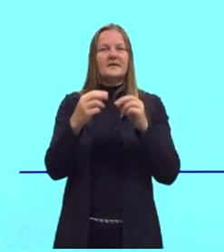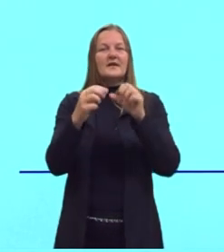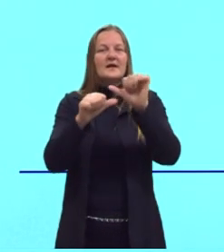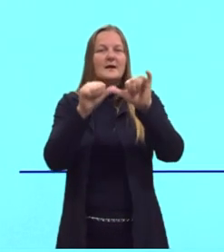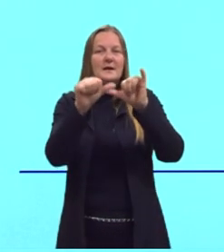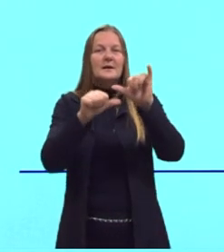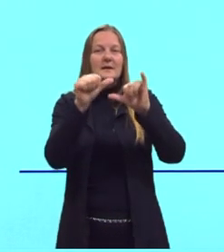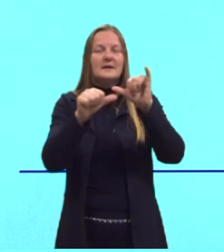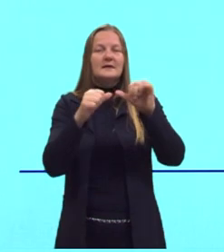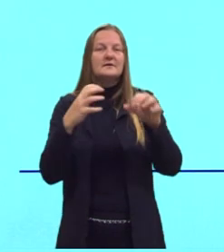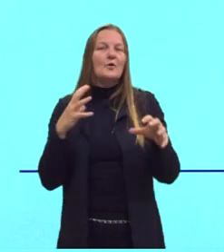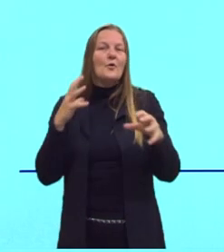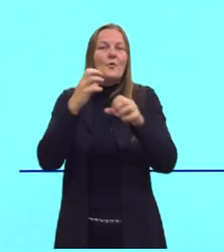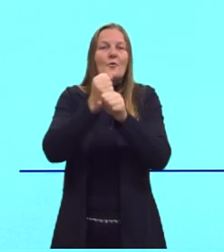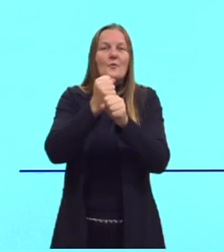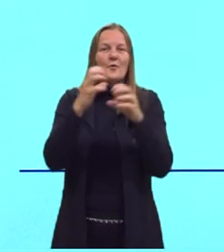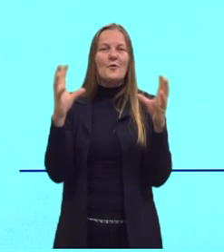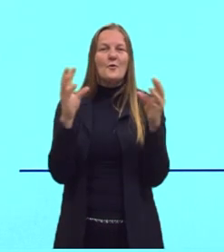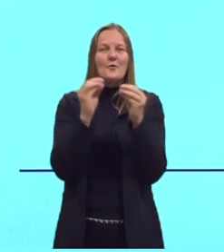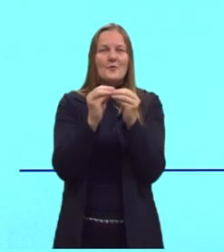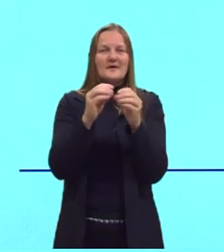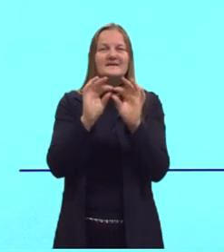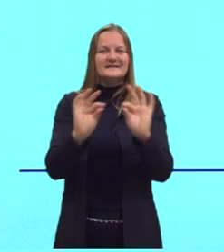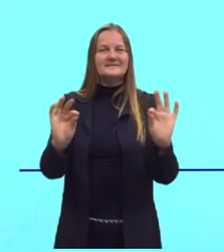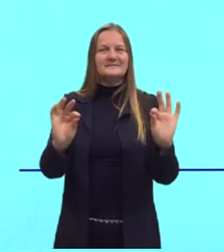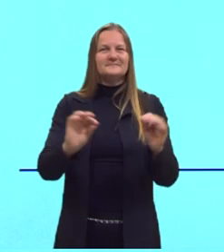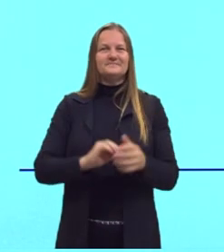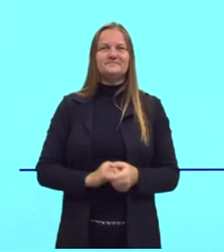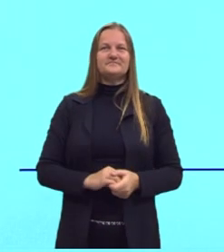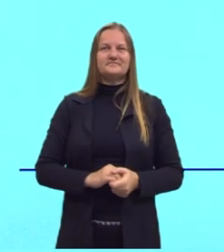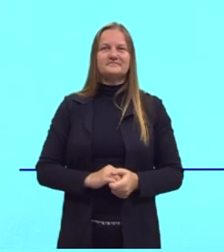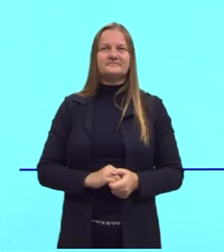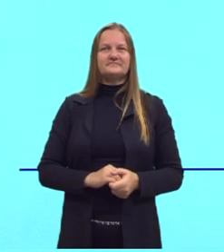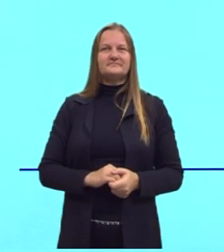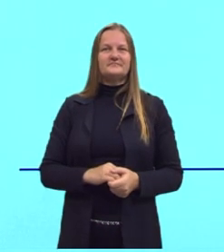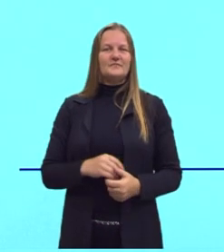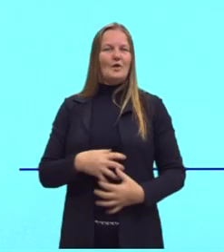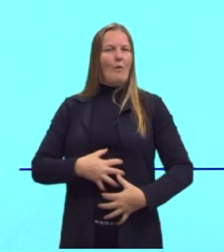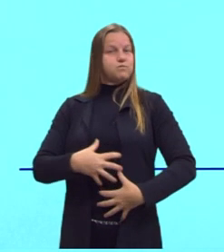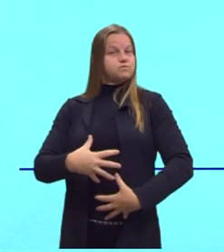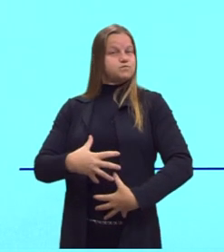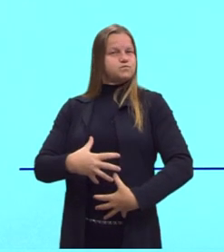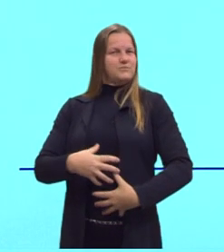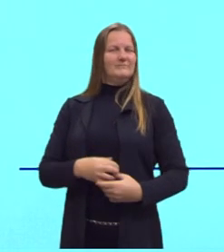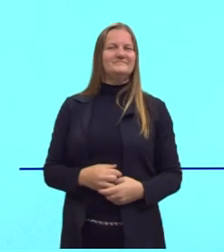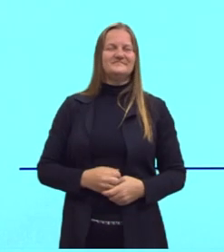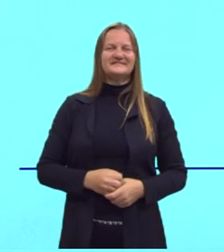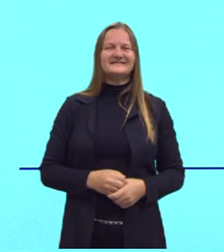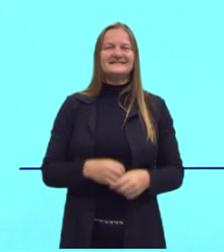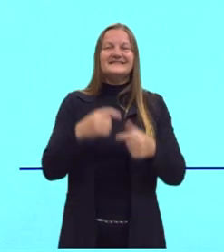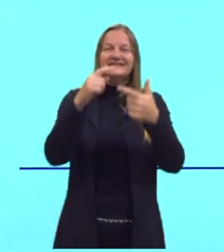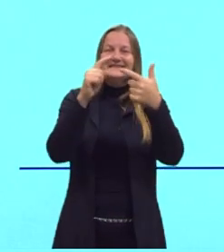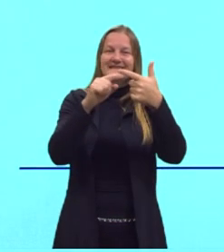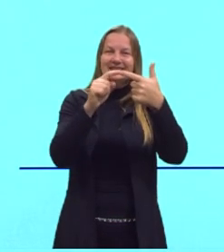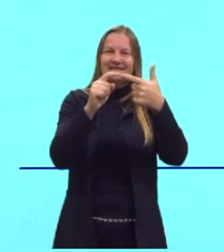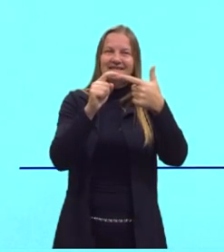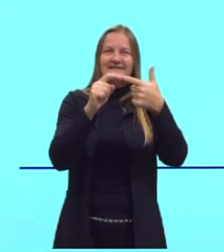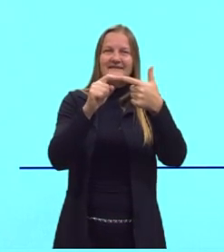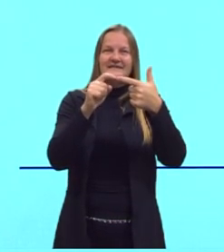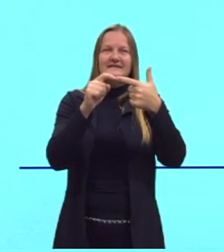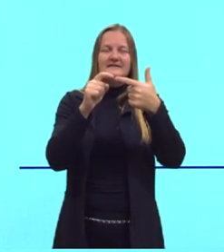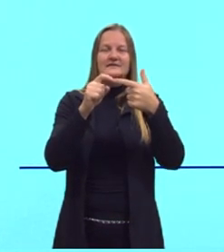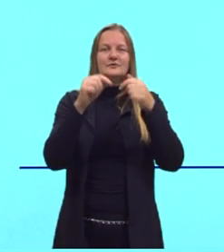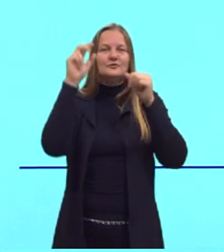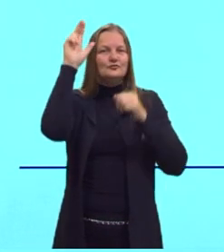de adição, né? Ou síntese. Aí aparece ali o gatinho bem alimentado. Na segunda, eu tenho